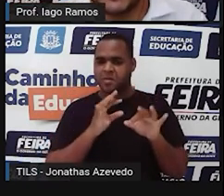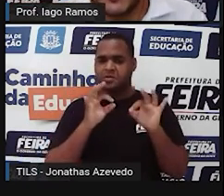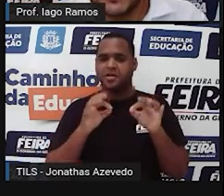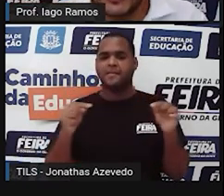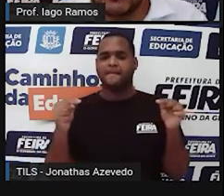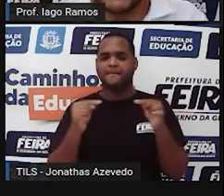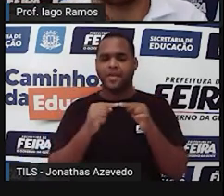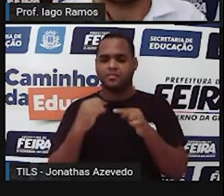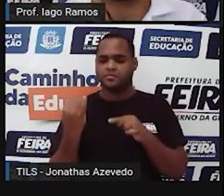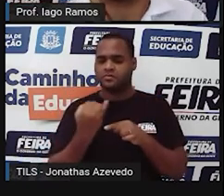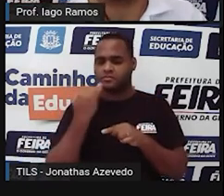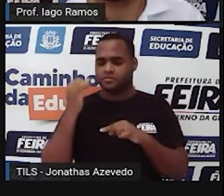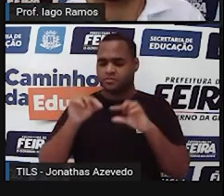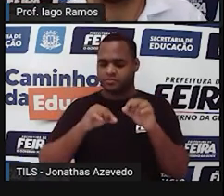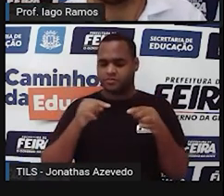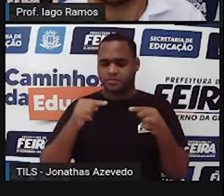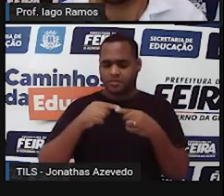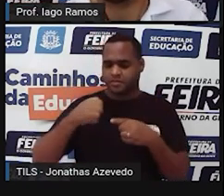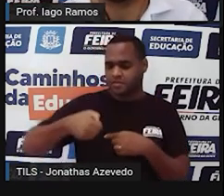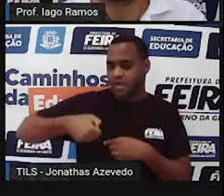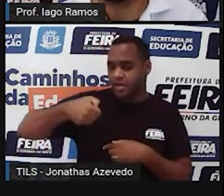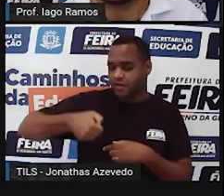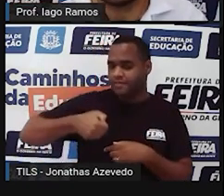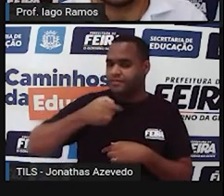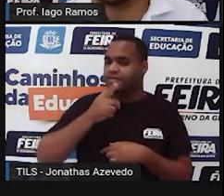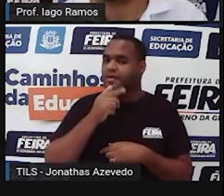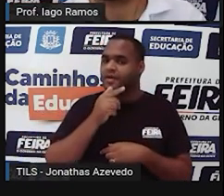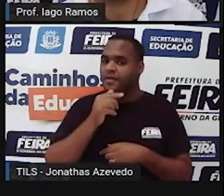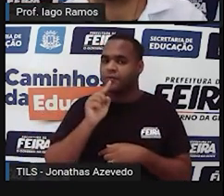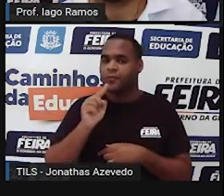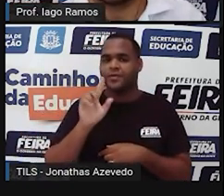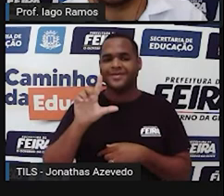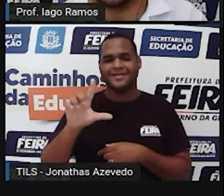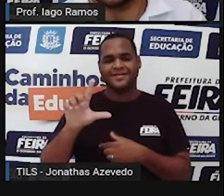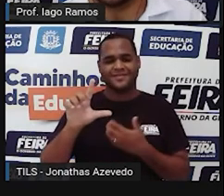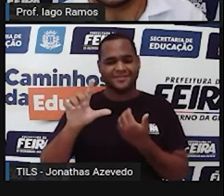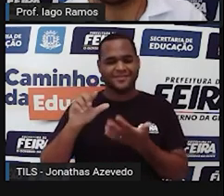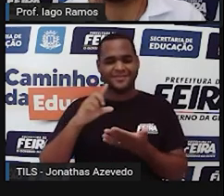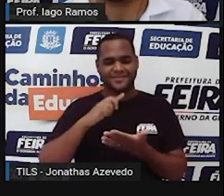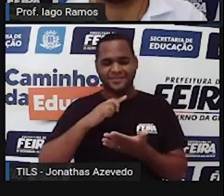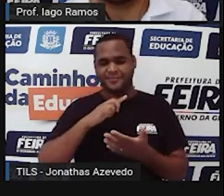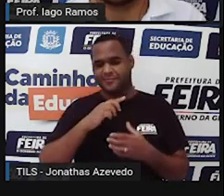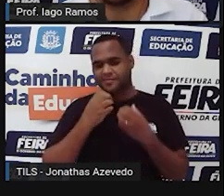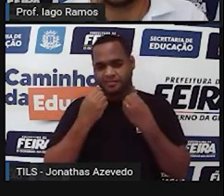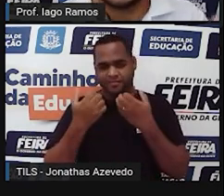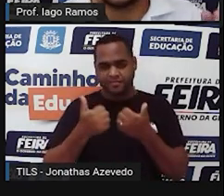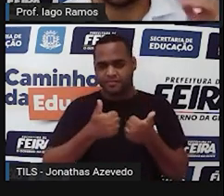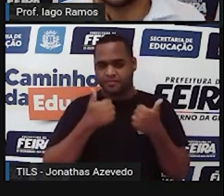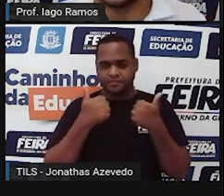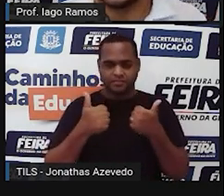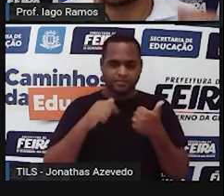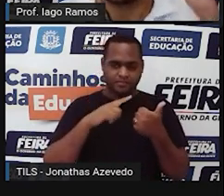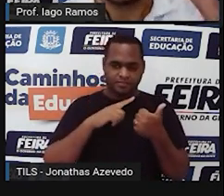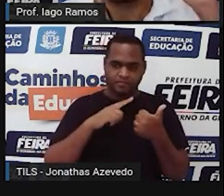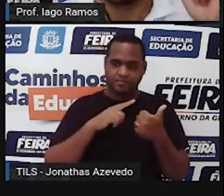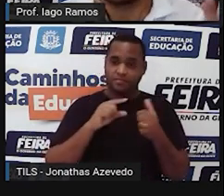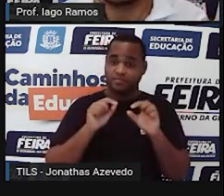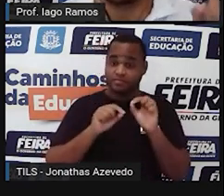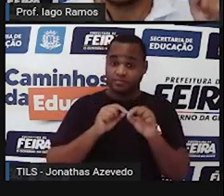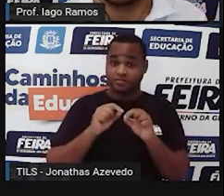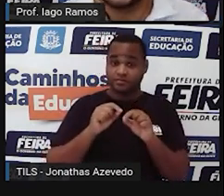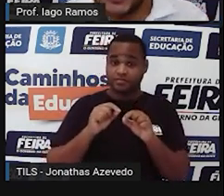mais adequado para o balde ali é o litro, tá bom? Que são aí mililitro e litro